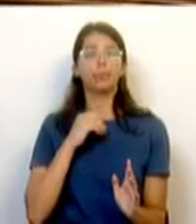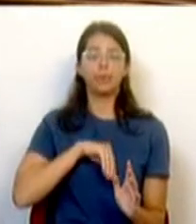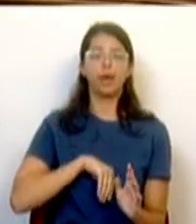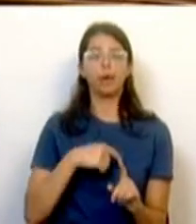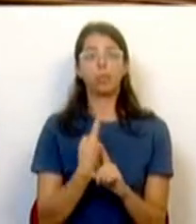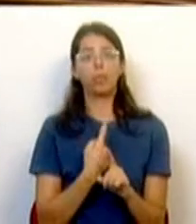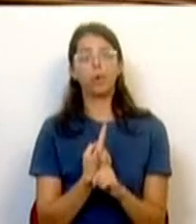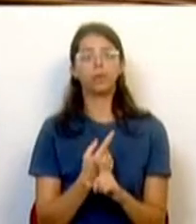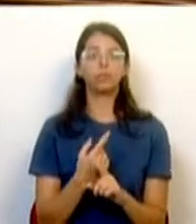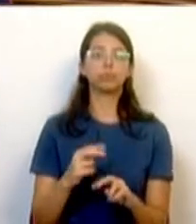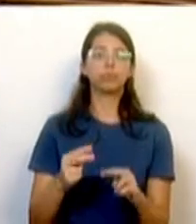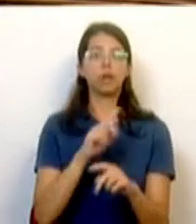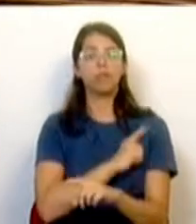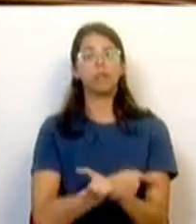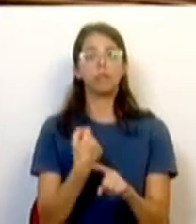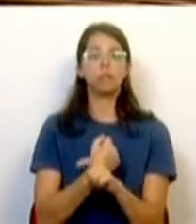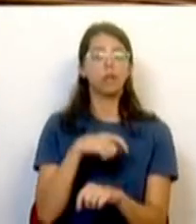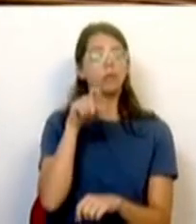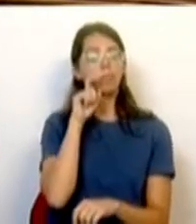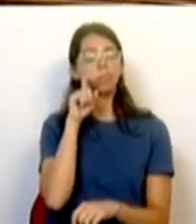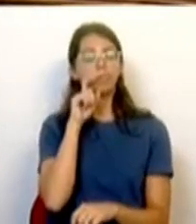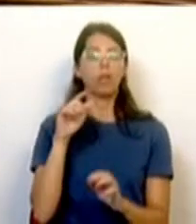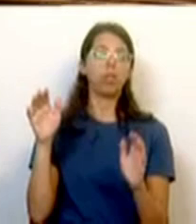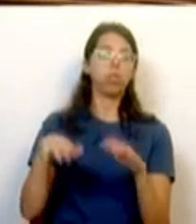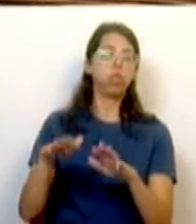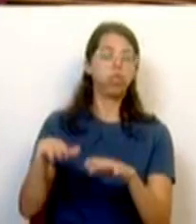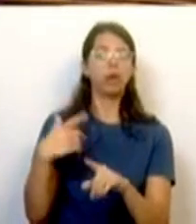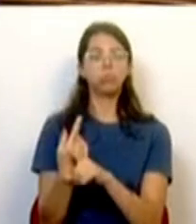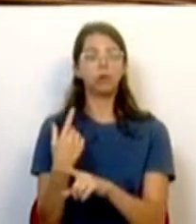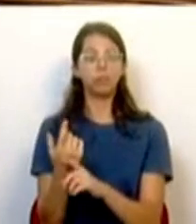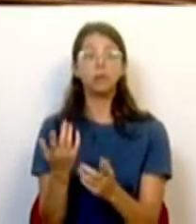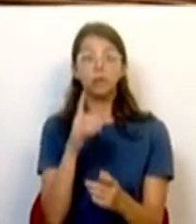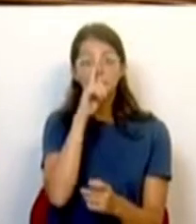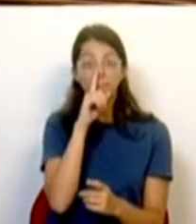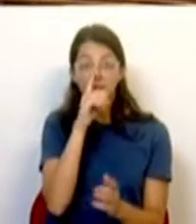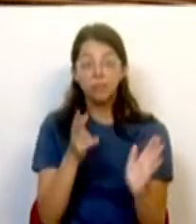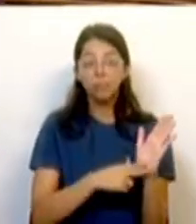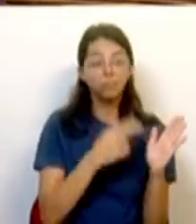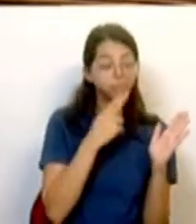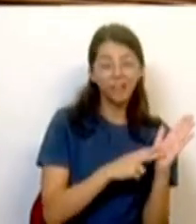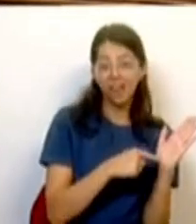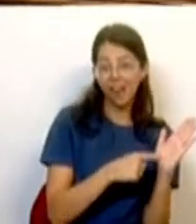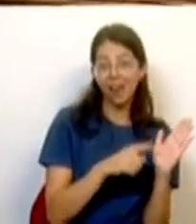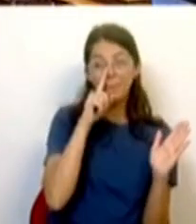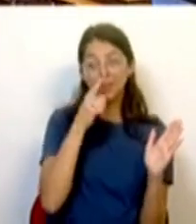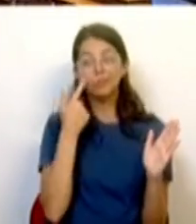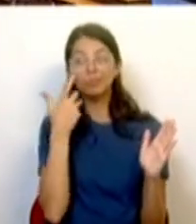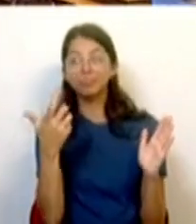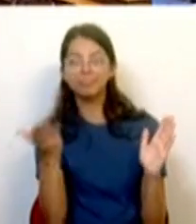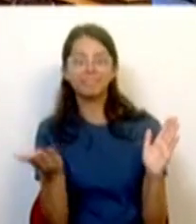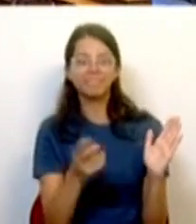que há desvalorização das Forças e Serviços de Segurança porque os factos desmentem as mentiras, os factos desmentem sempre as mentiras.